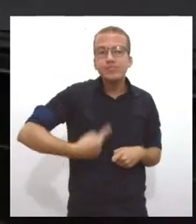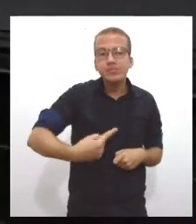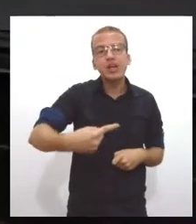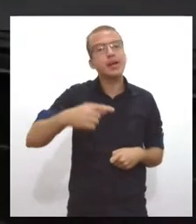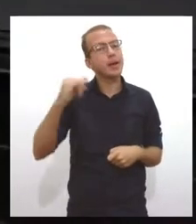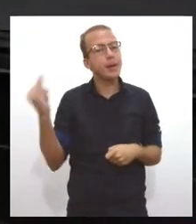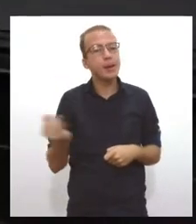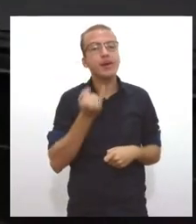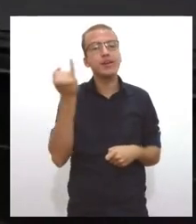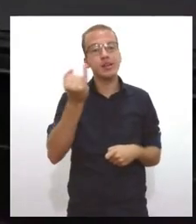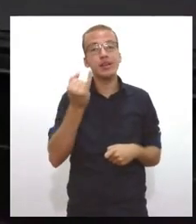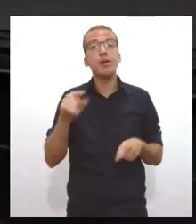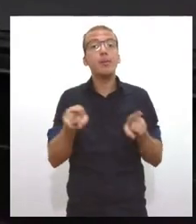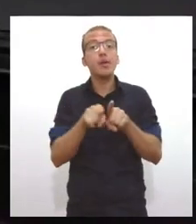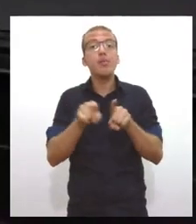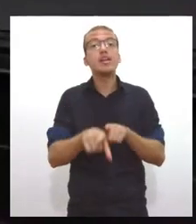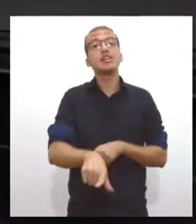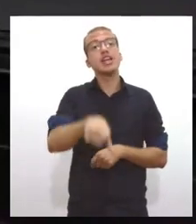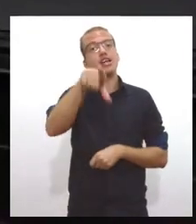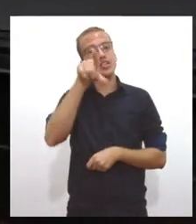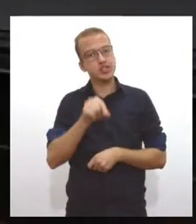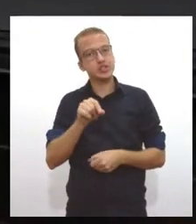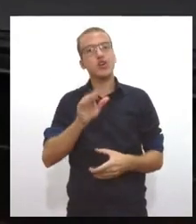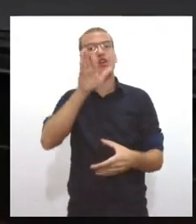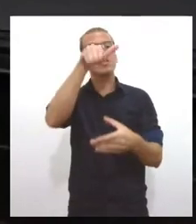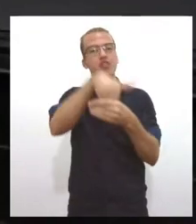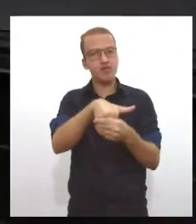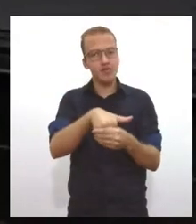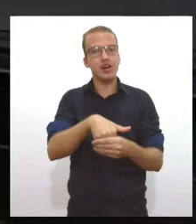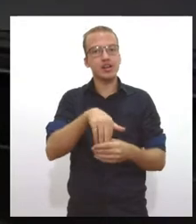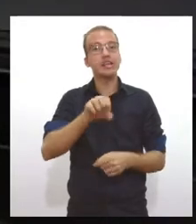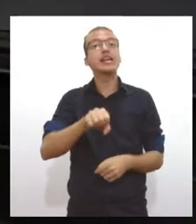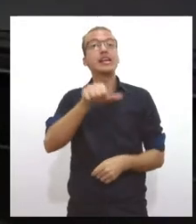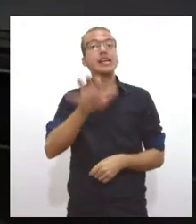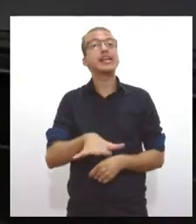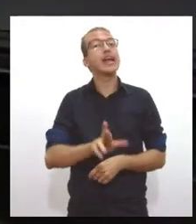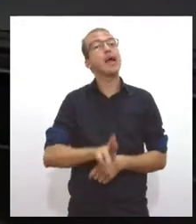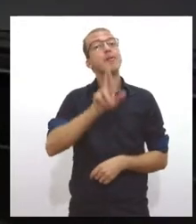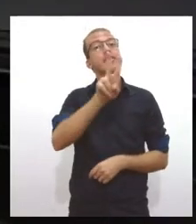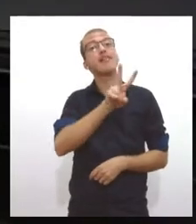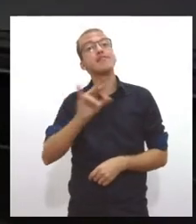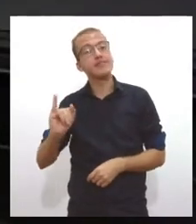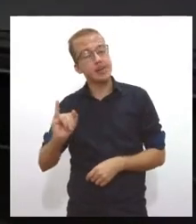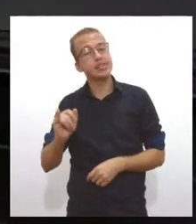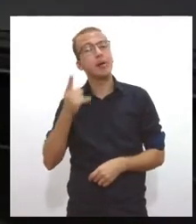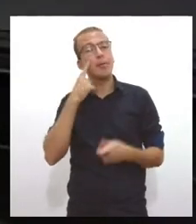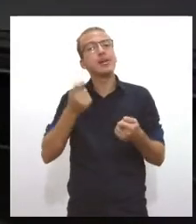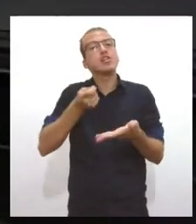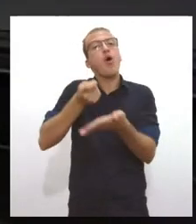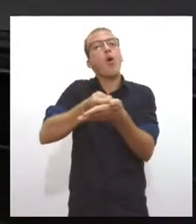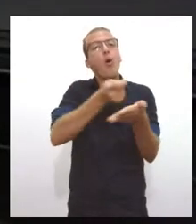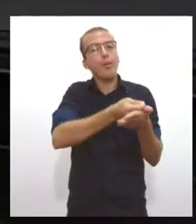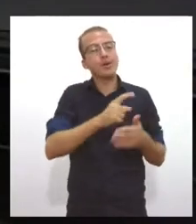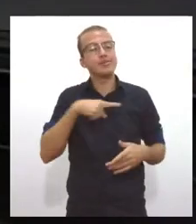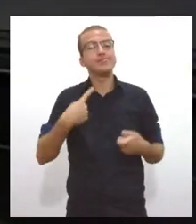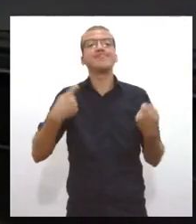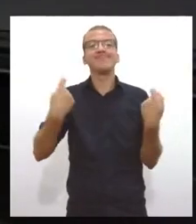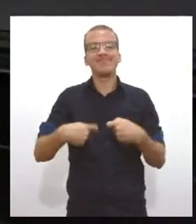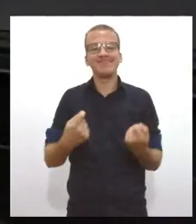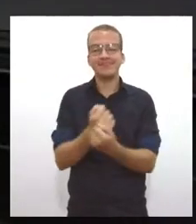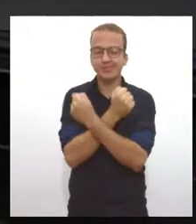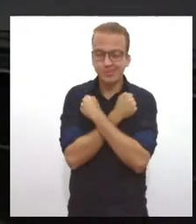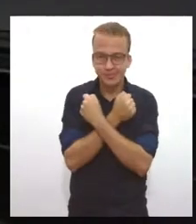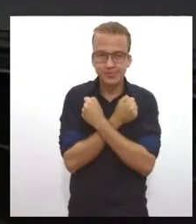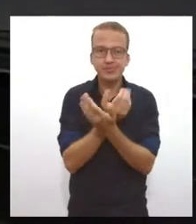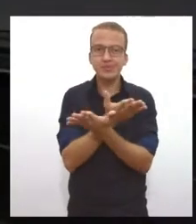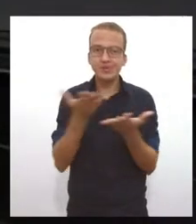representantes e que nós saibamos cobrá-los daquelas nossas necessidades permanentemente. Um abraço para todo mundo e